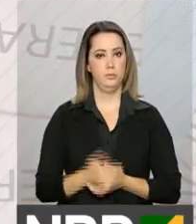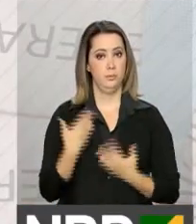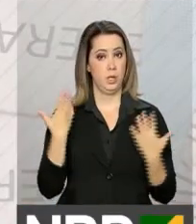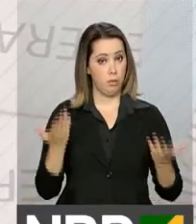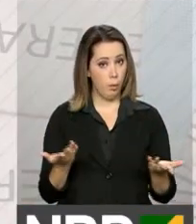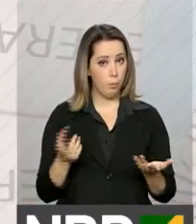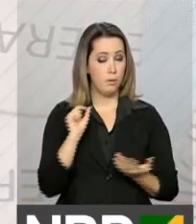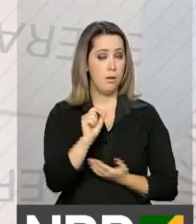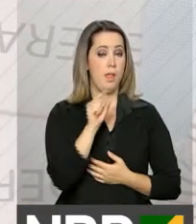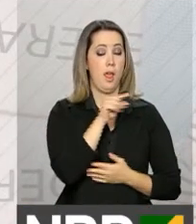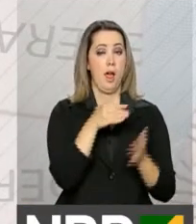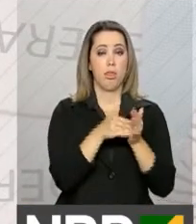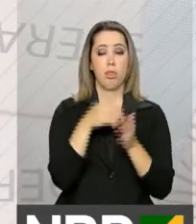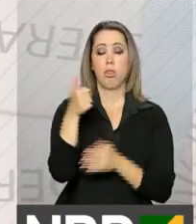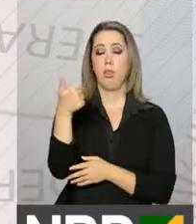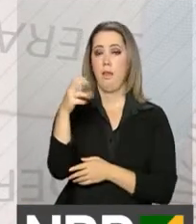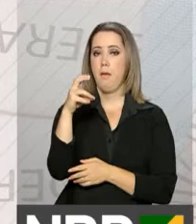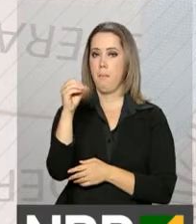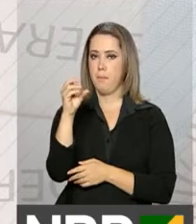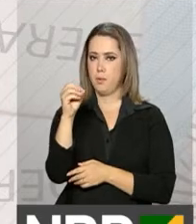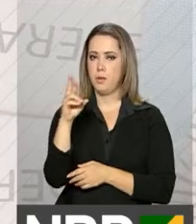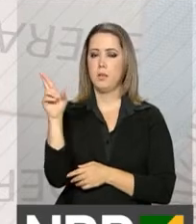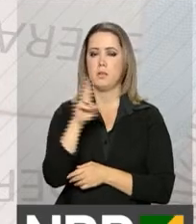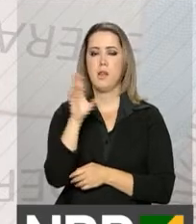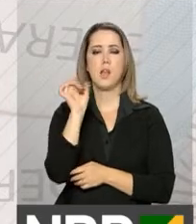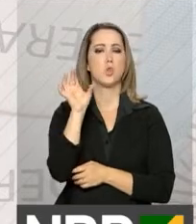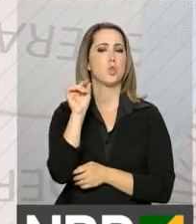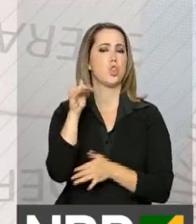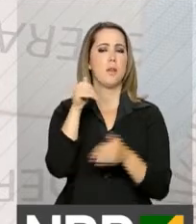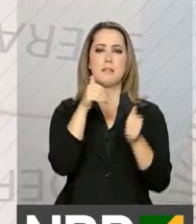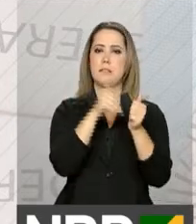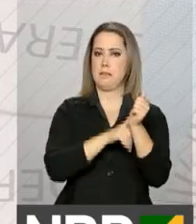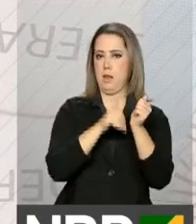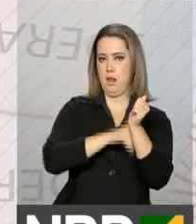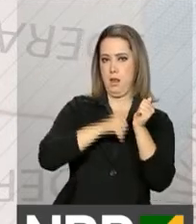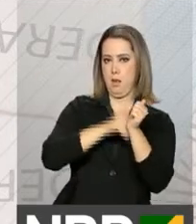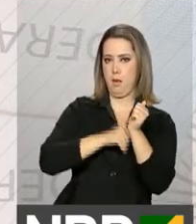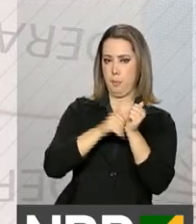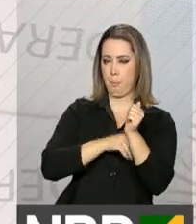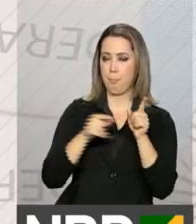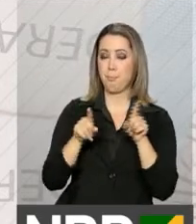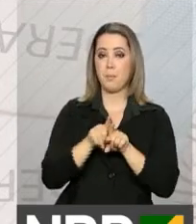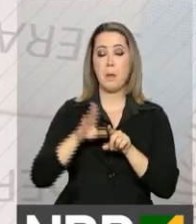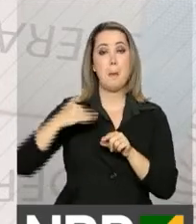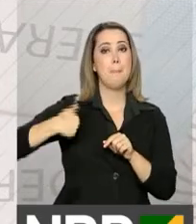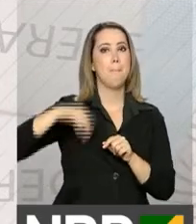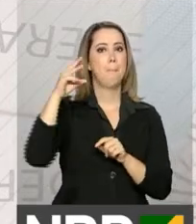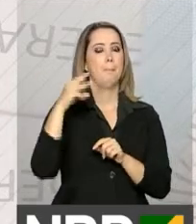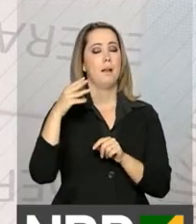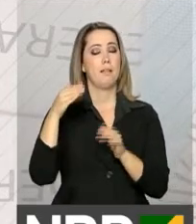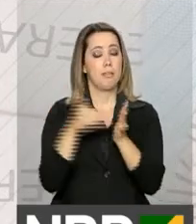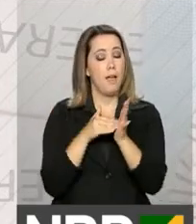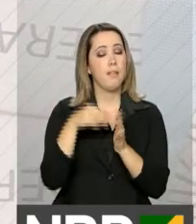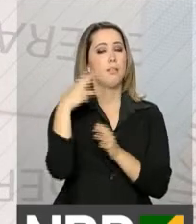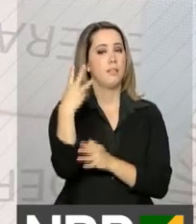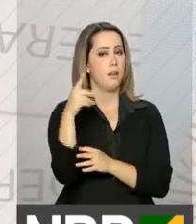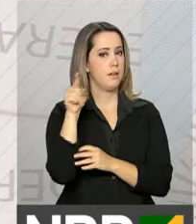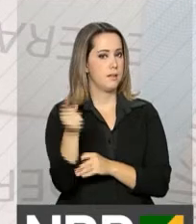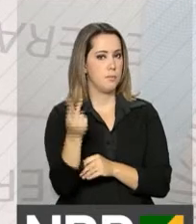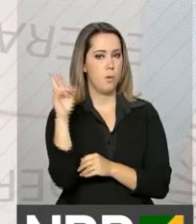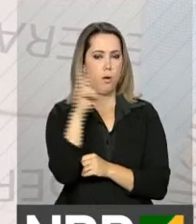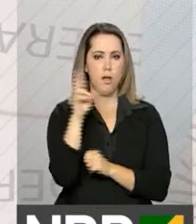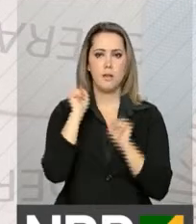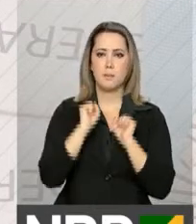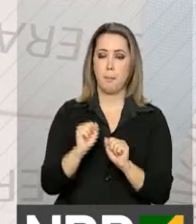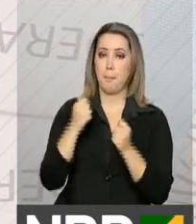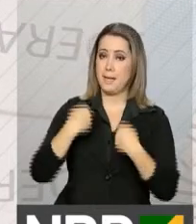podem ser sacados no autoatendimento com a senha do cidadão. Para quantias de até R$.000 podem ser feitos